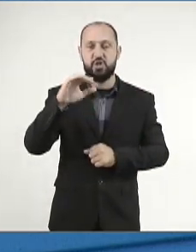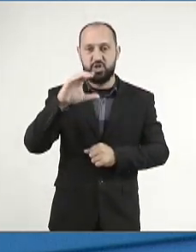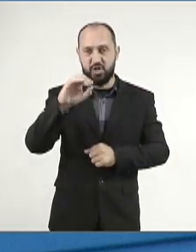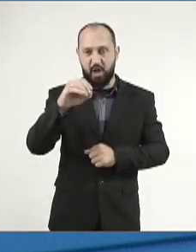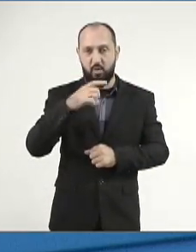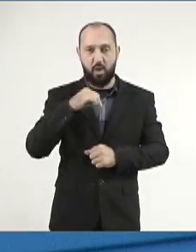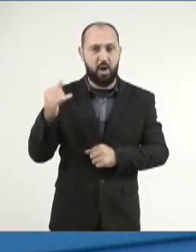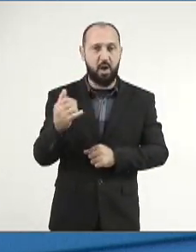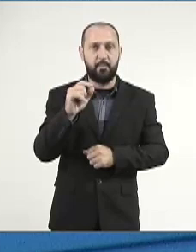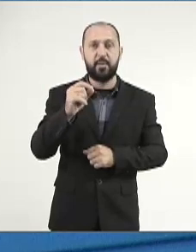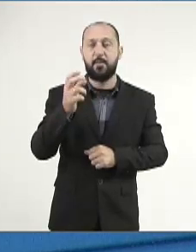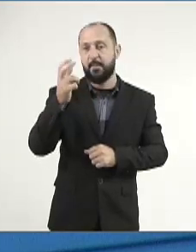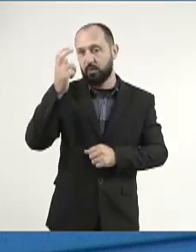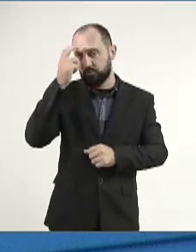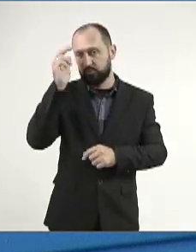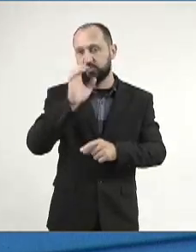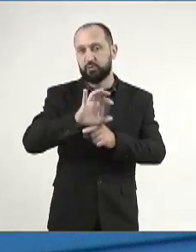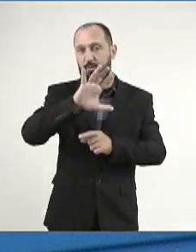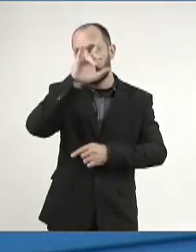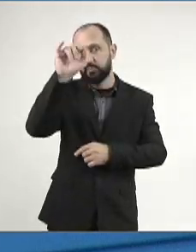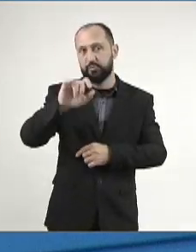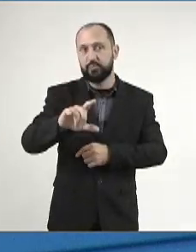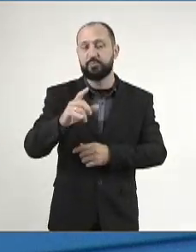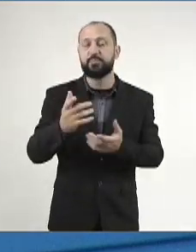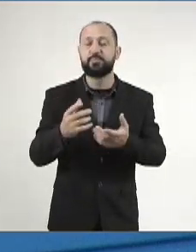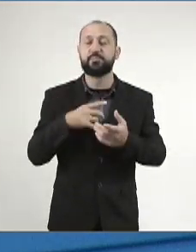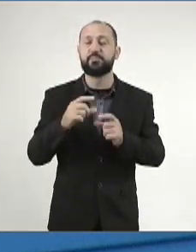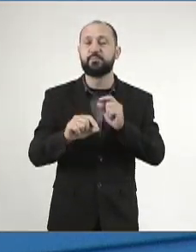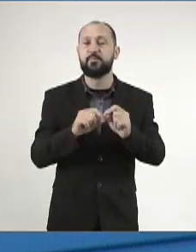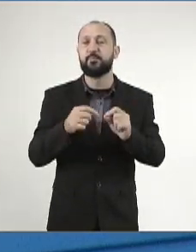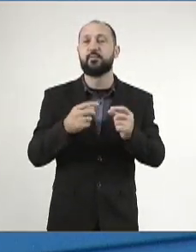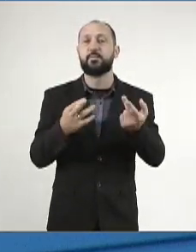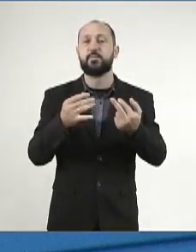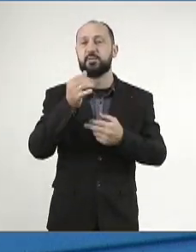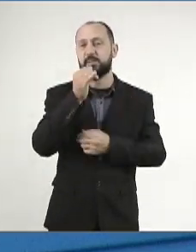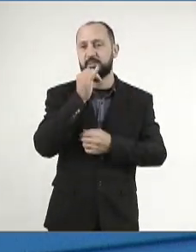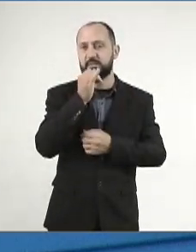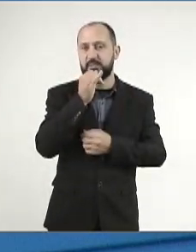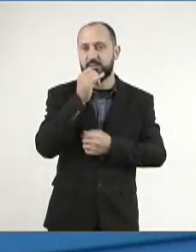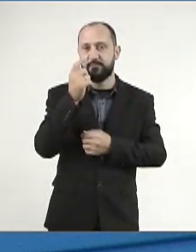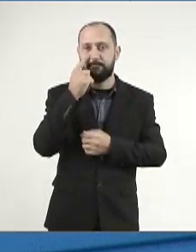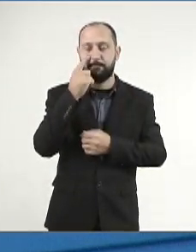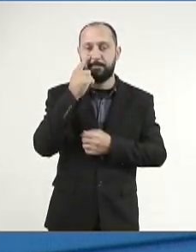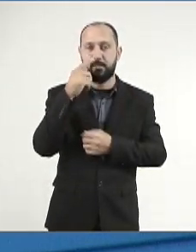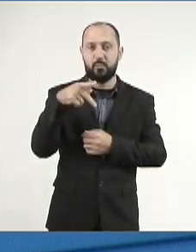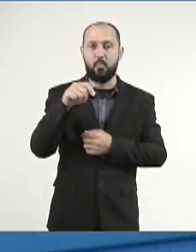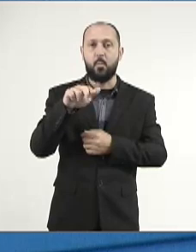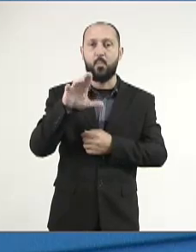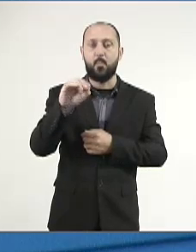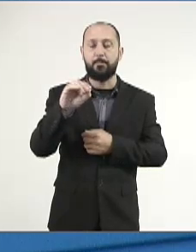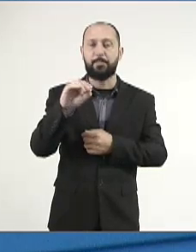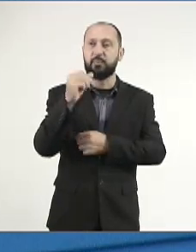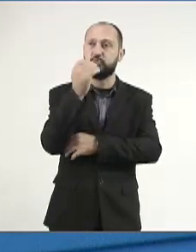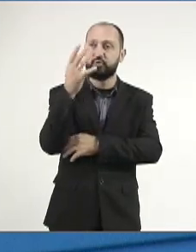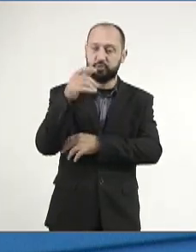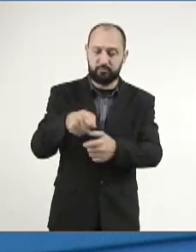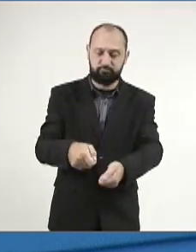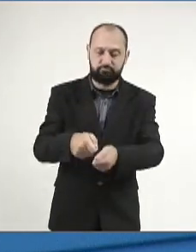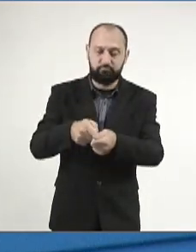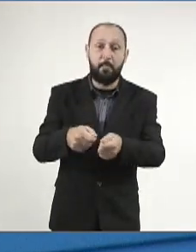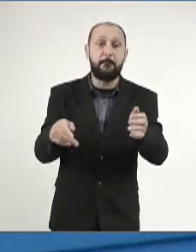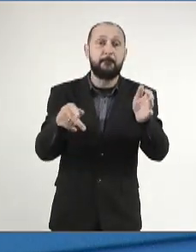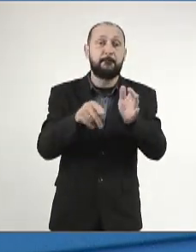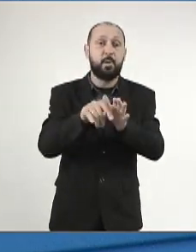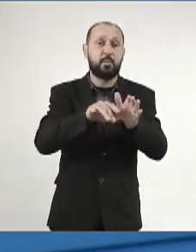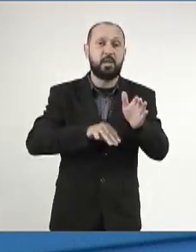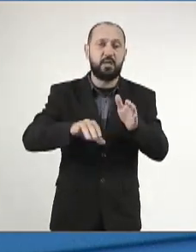importante para a cultura do Estado de Mato Grosso do Sul, como o exemplo do pau santo, planta nativa do Chaco,